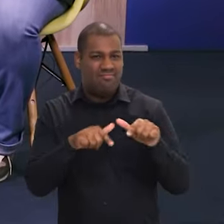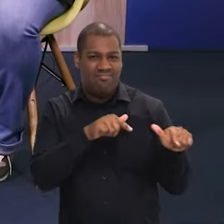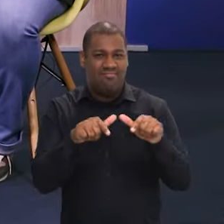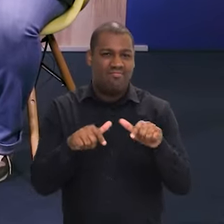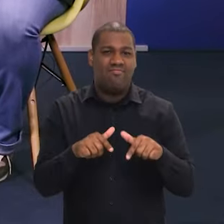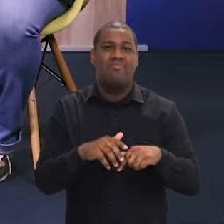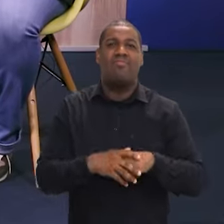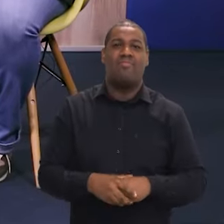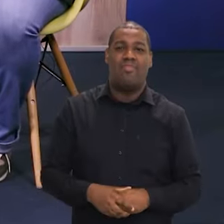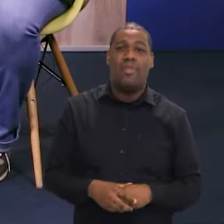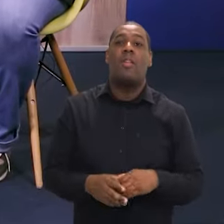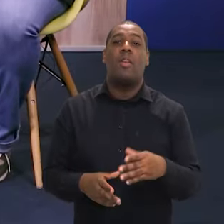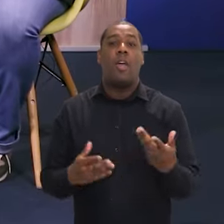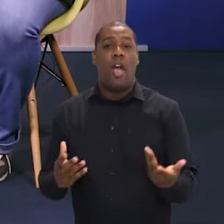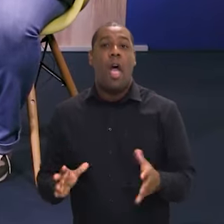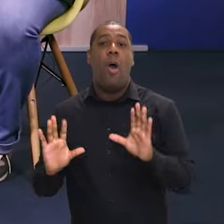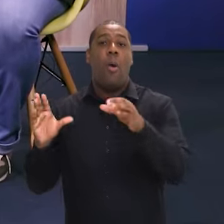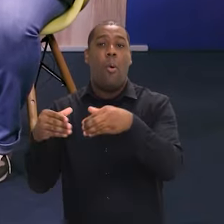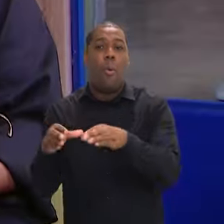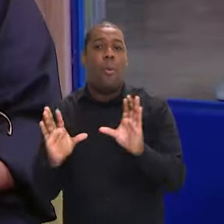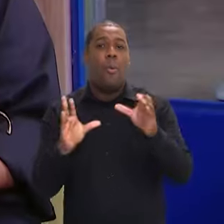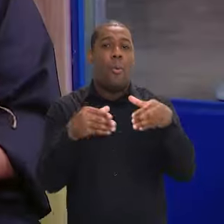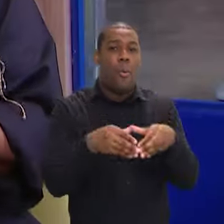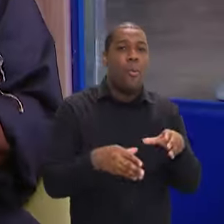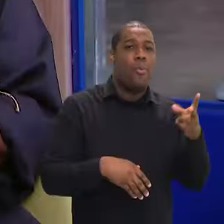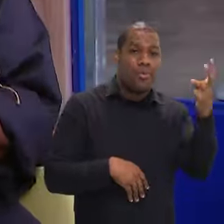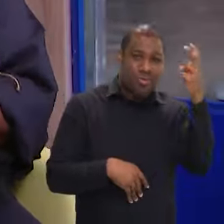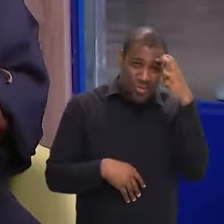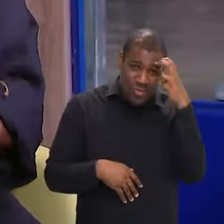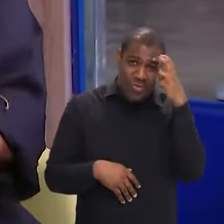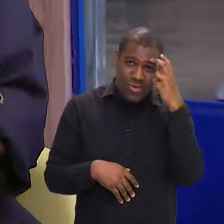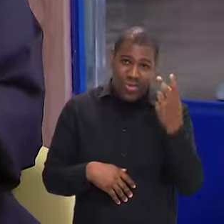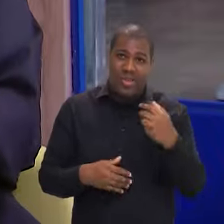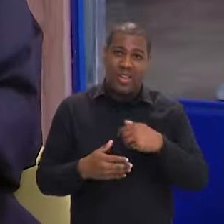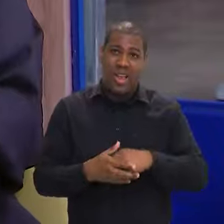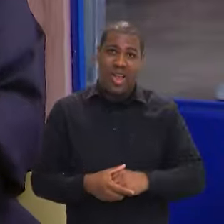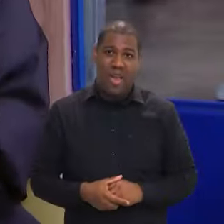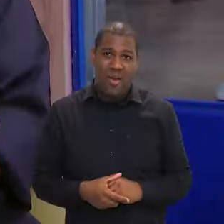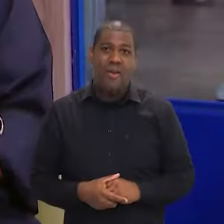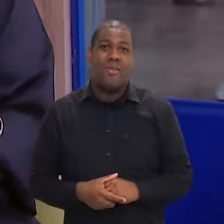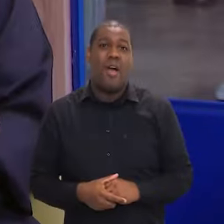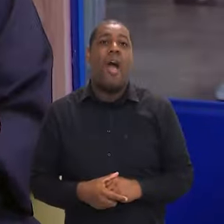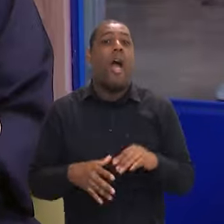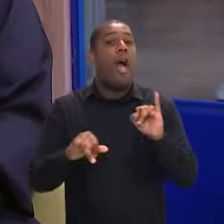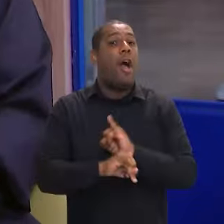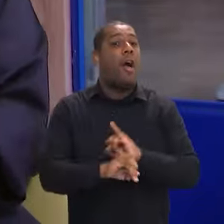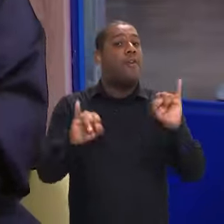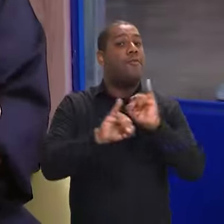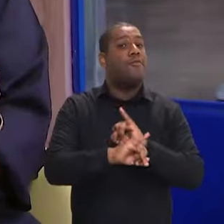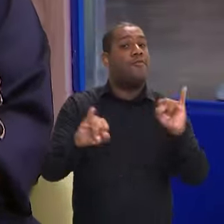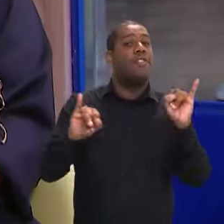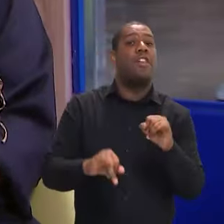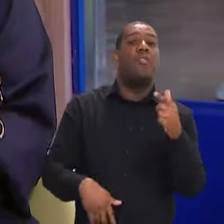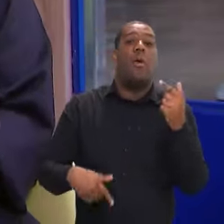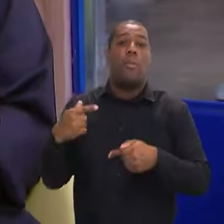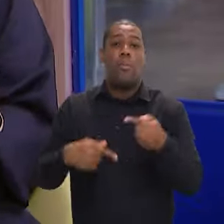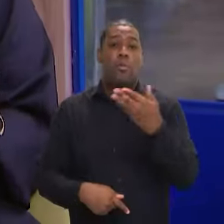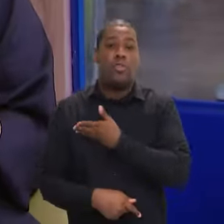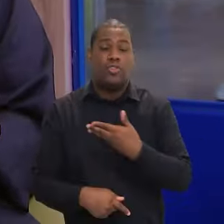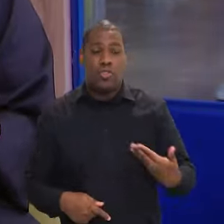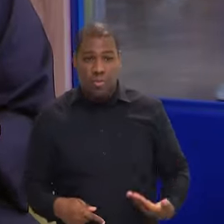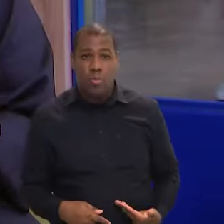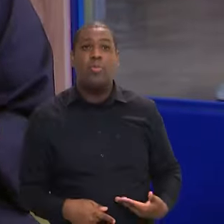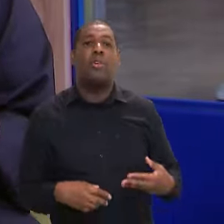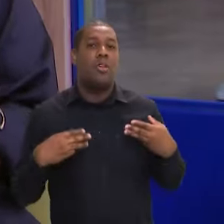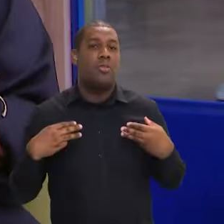fazer o levantamento dos grupos culturais que existem, falar das políticas que o Ministério está fazendo para todas as